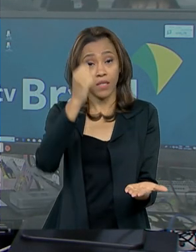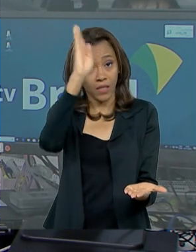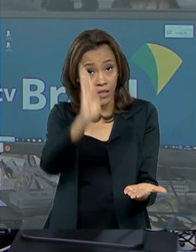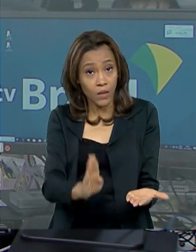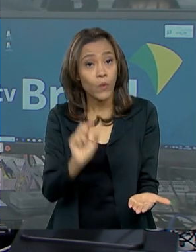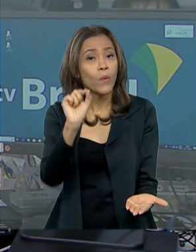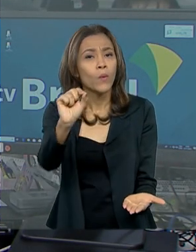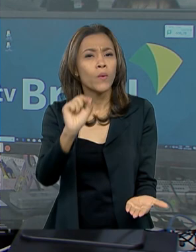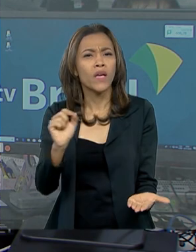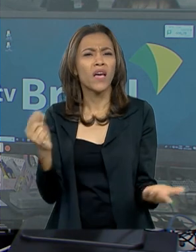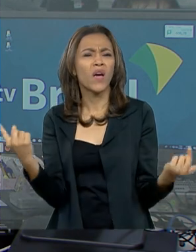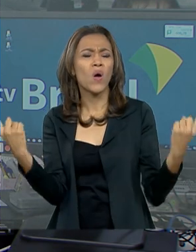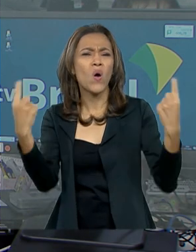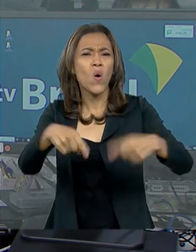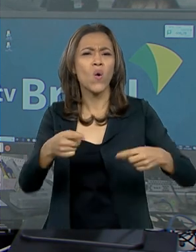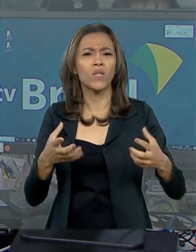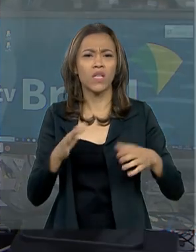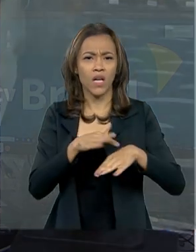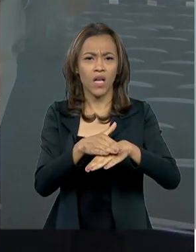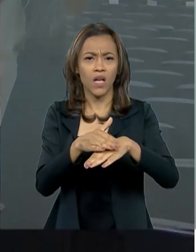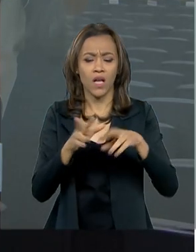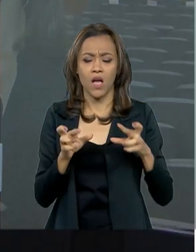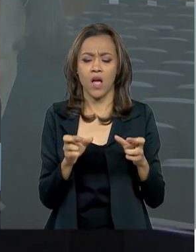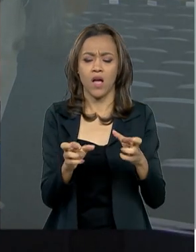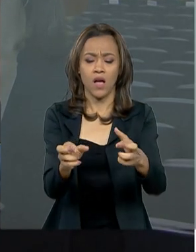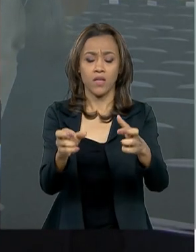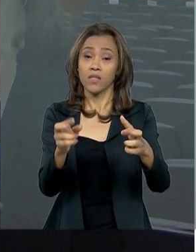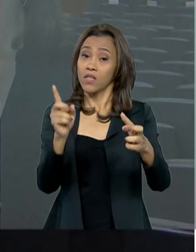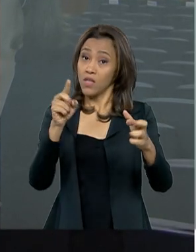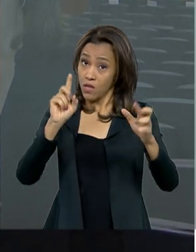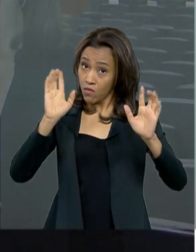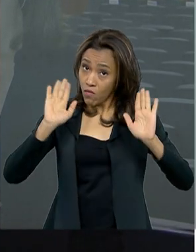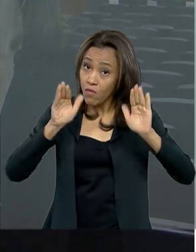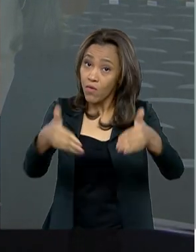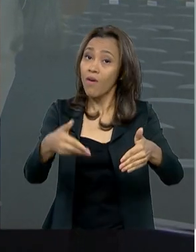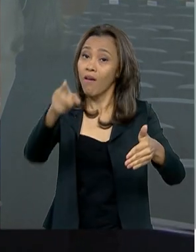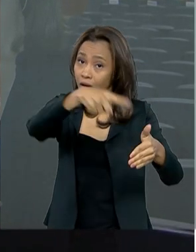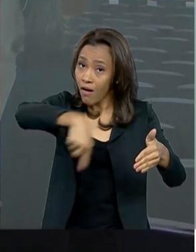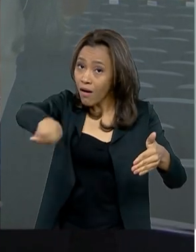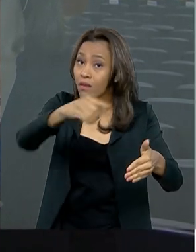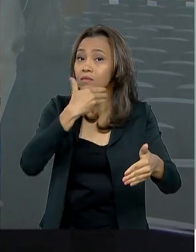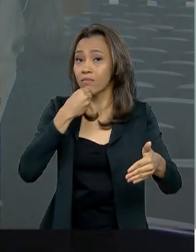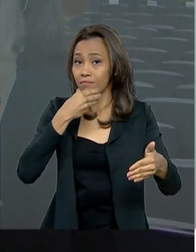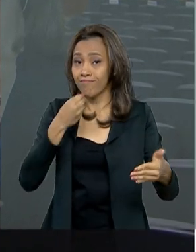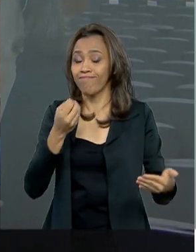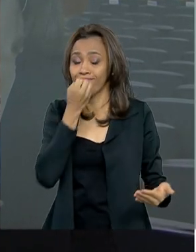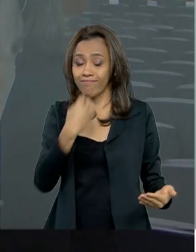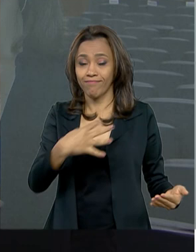é a saúde do homem. Vamos ao Rio de Janeiro. Cláudia Boiunga tem as informações. Bom dia, Cláudia.